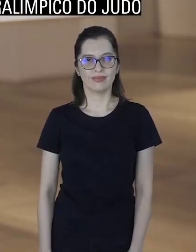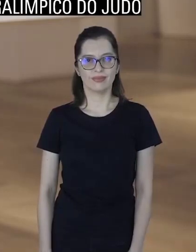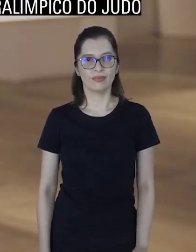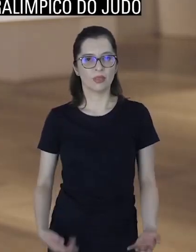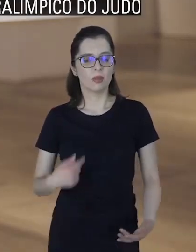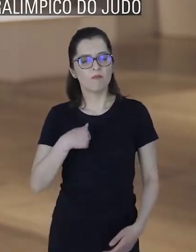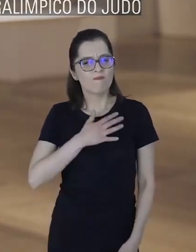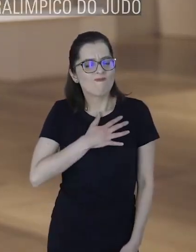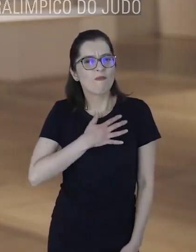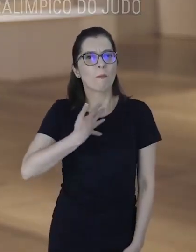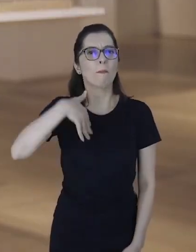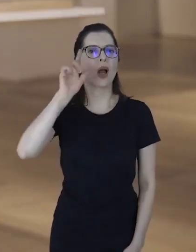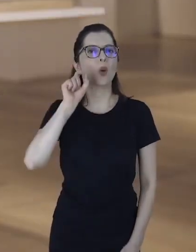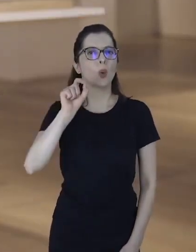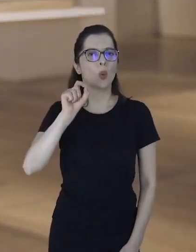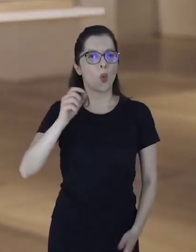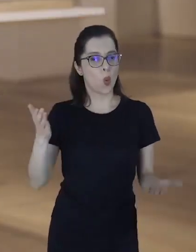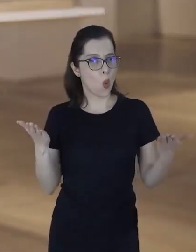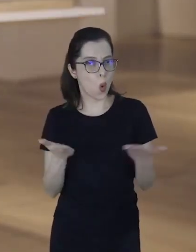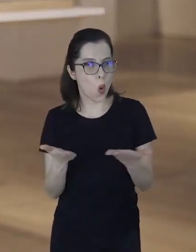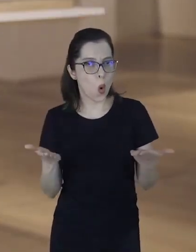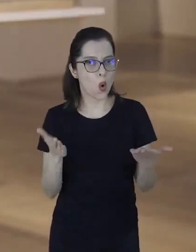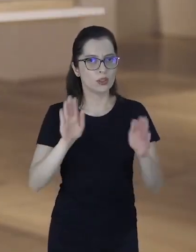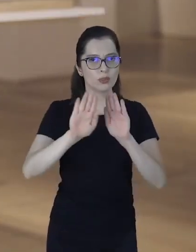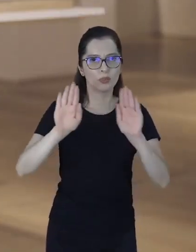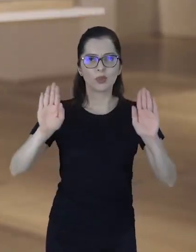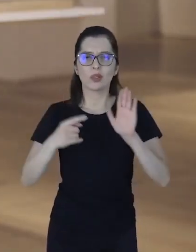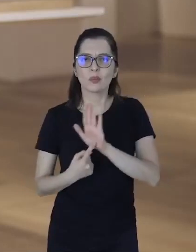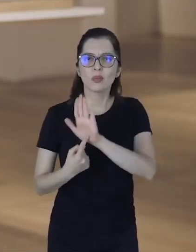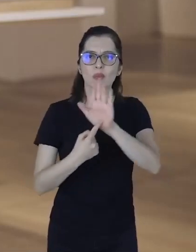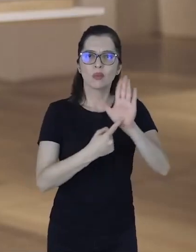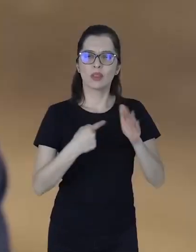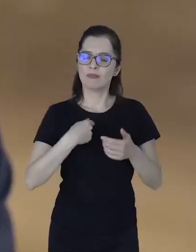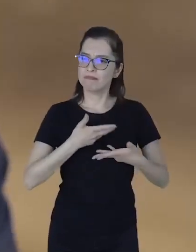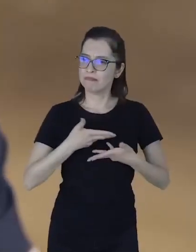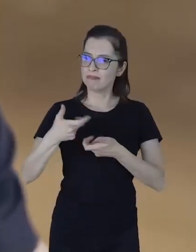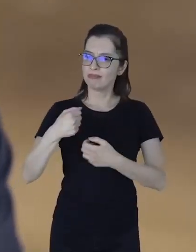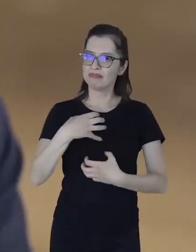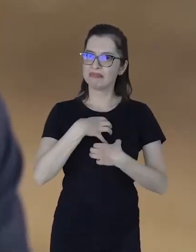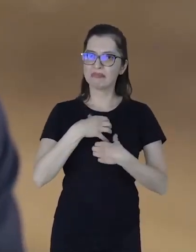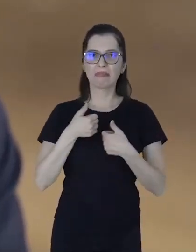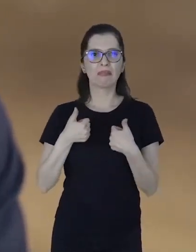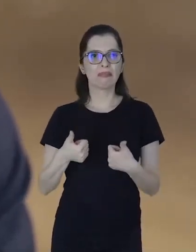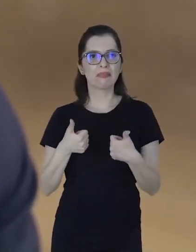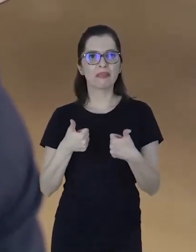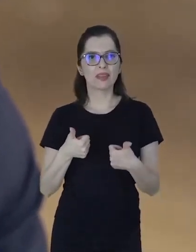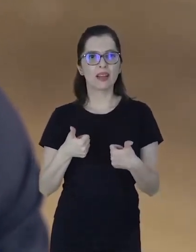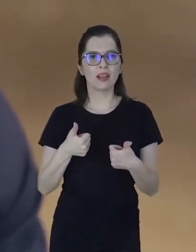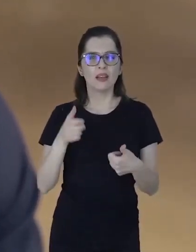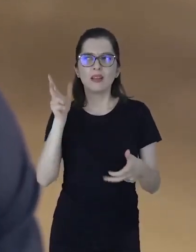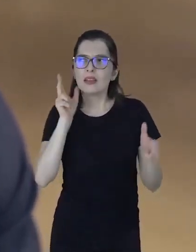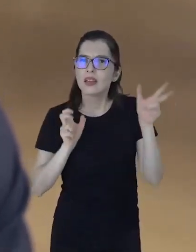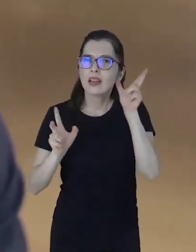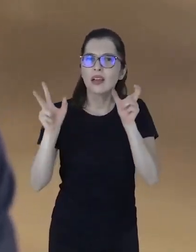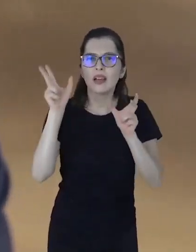O que eu mais gostei foi que hoje, como foi uma exposição guiada, eu fui sempre bem recebido. Eu estava com diversas pessoas